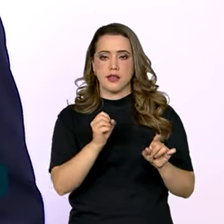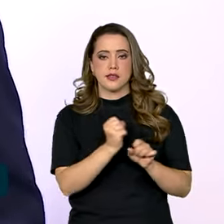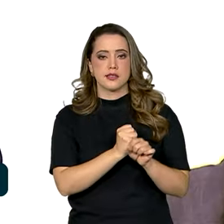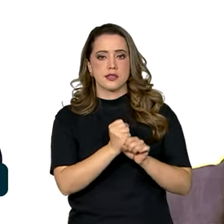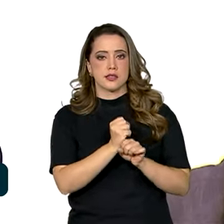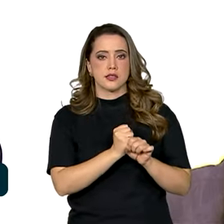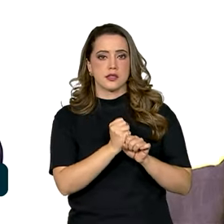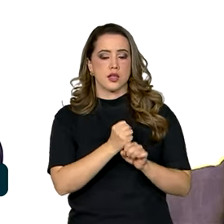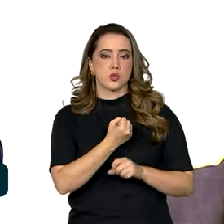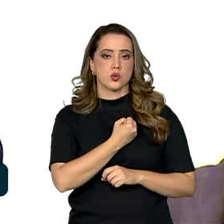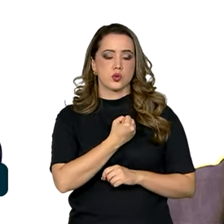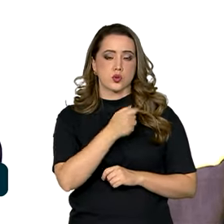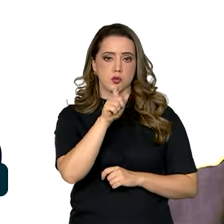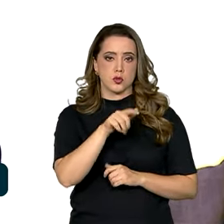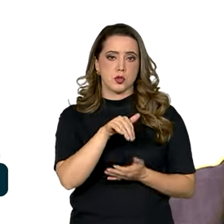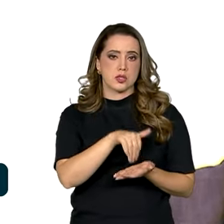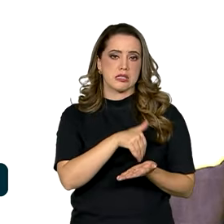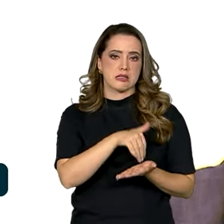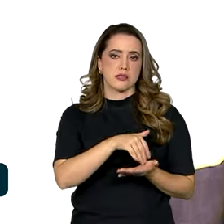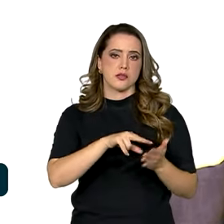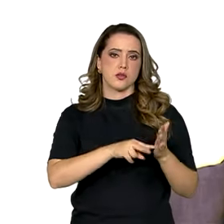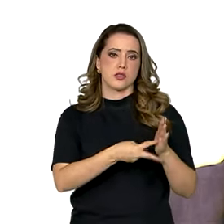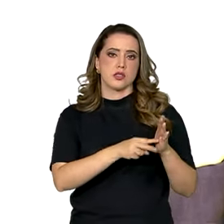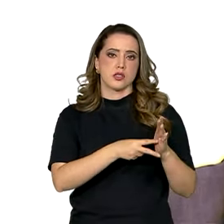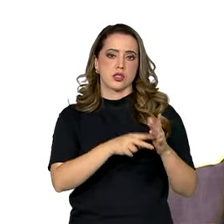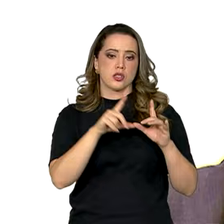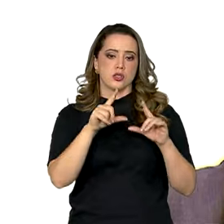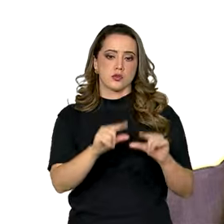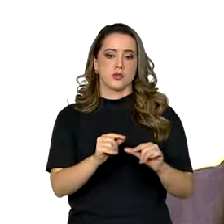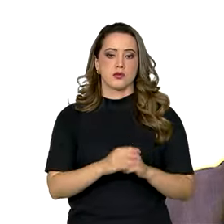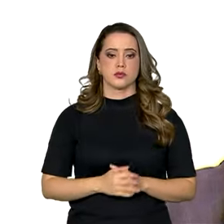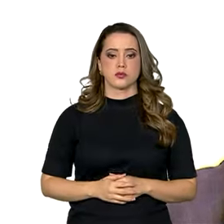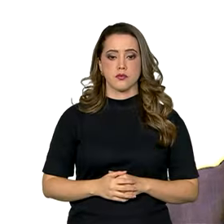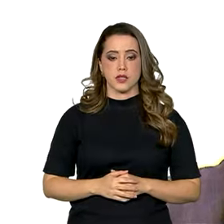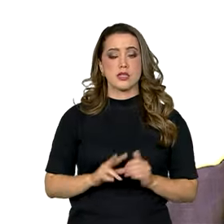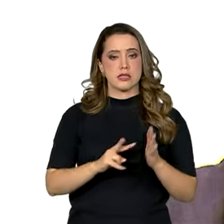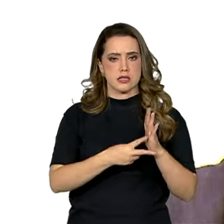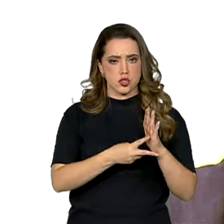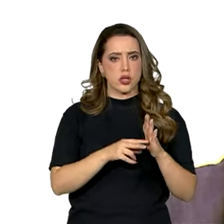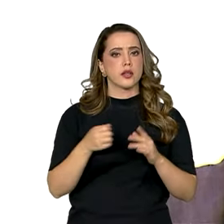sindicalização. O sindicato precisa ser representativo, o sindicato fraco não serve para nada.